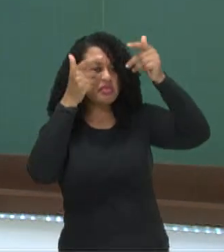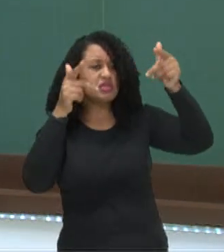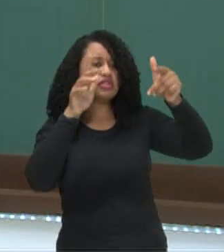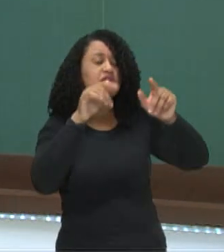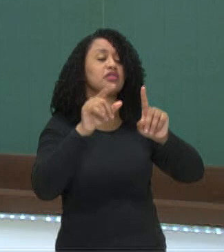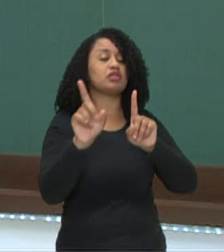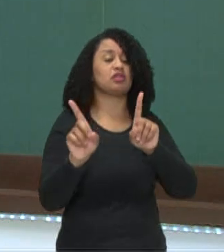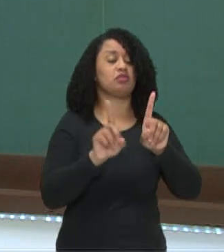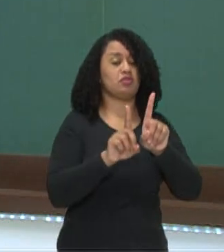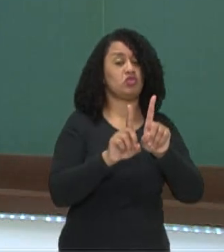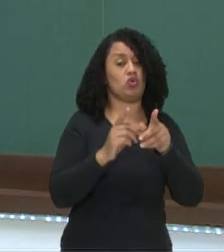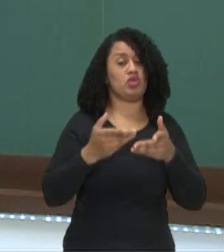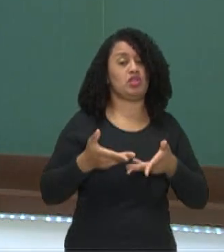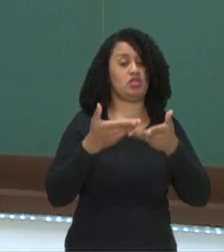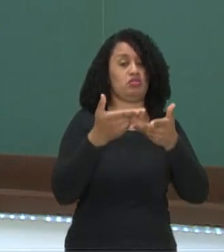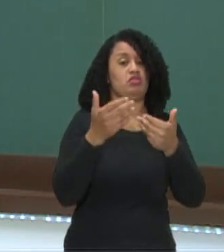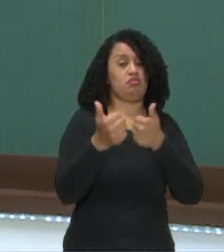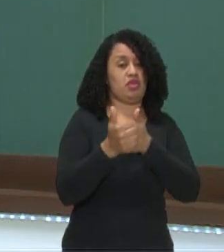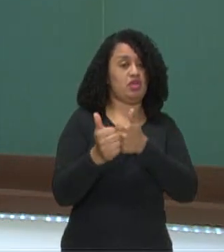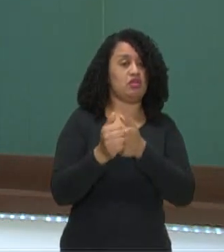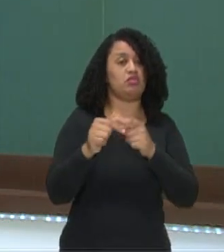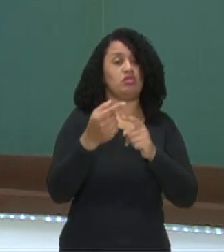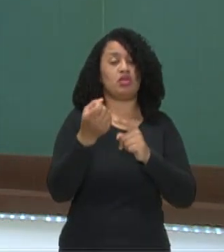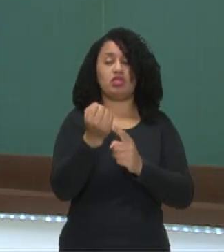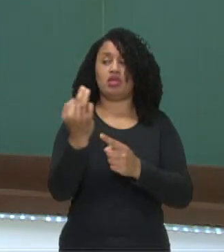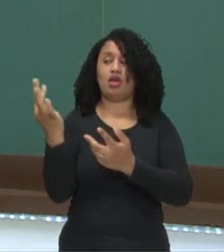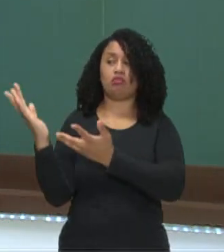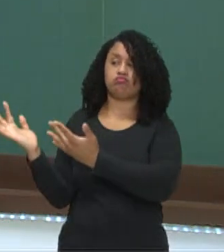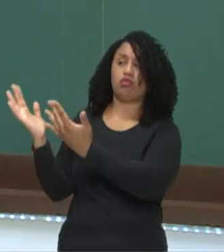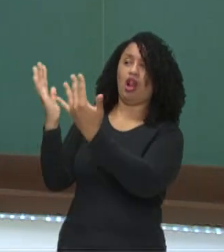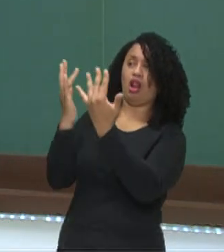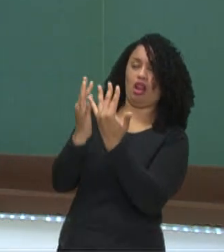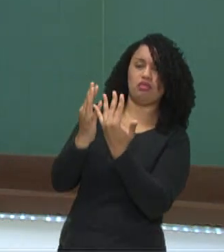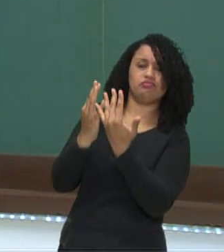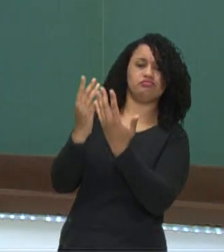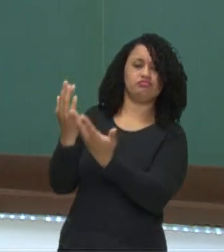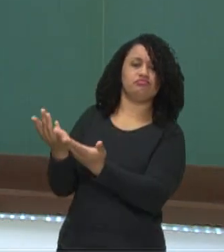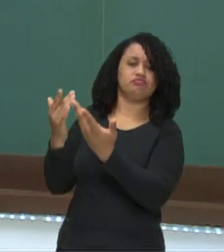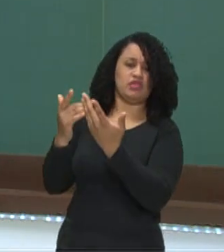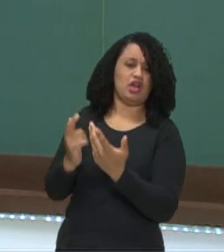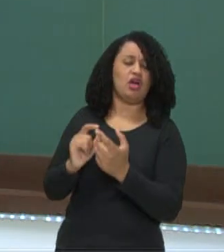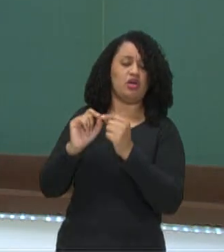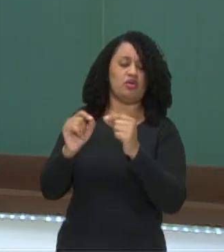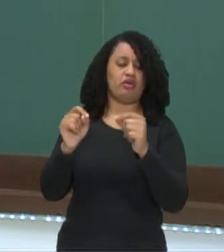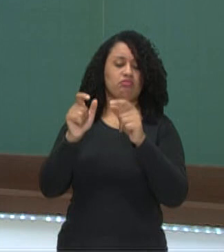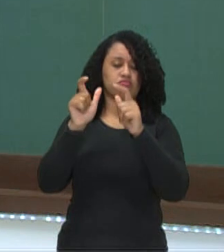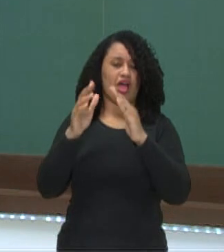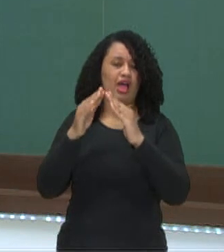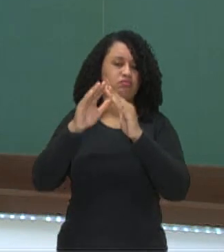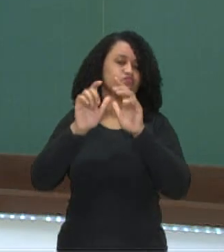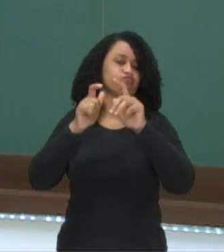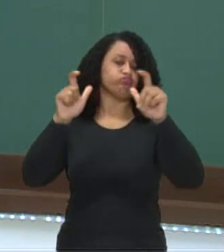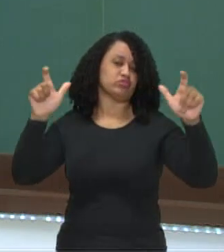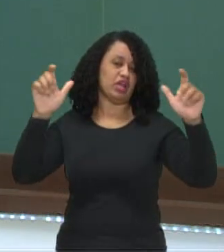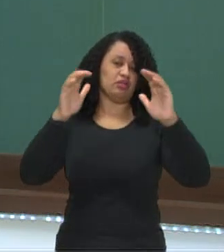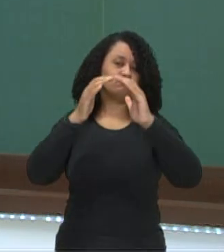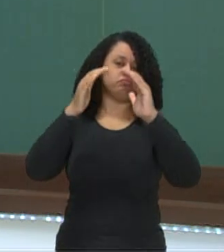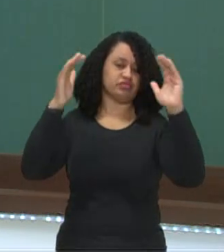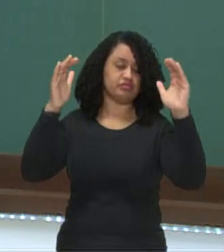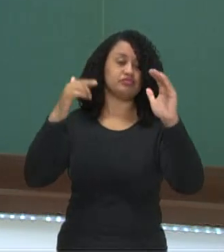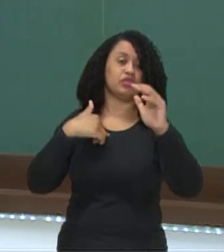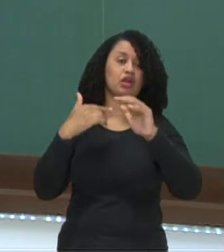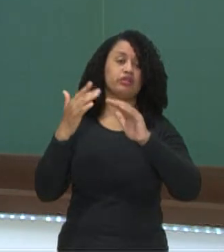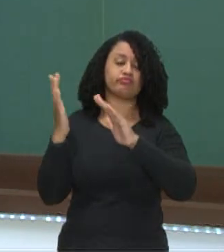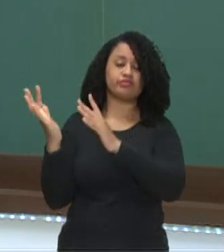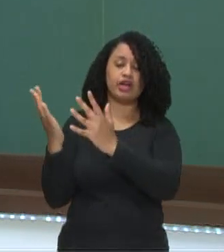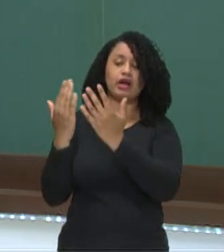súdito acompanhando ela e alguns invadiram, ou arrombaram, entraram ali forçando a sua porta.